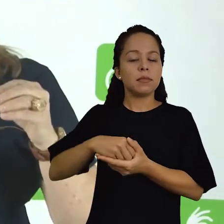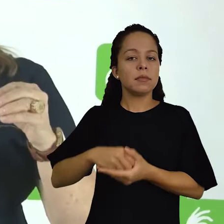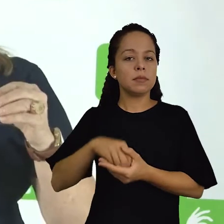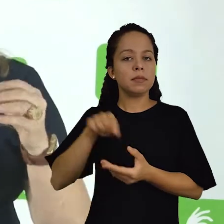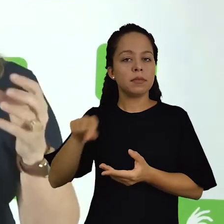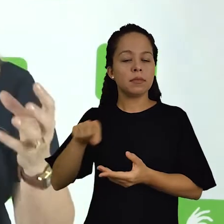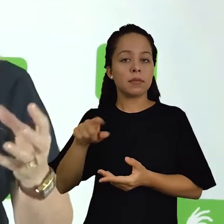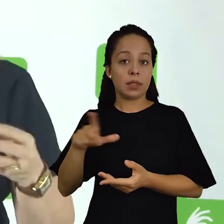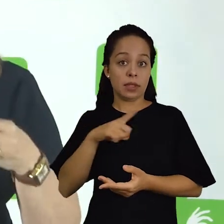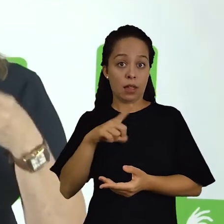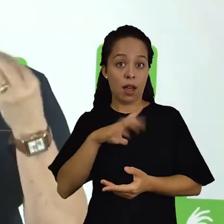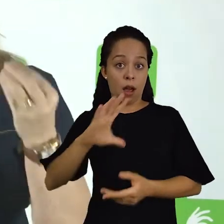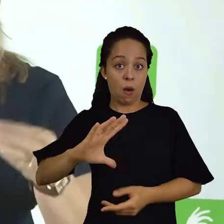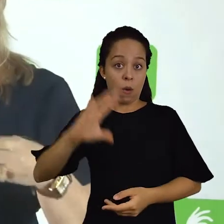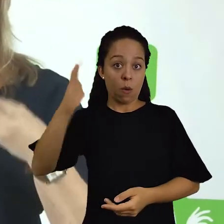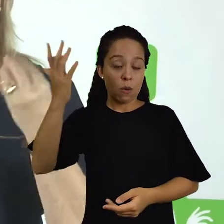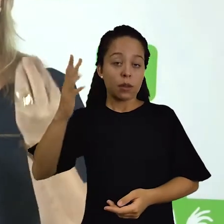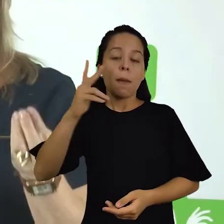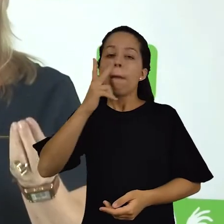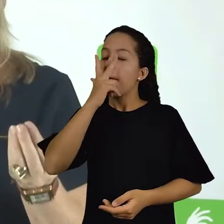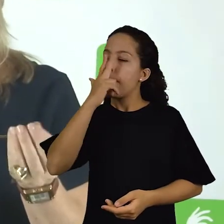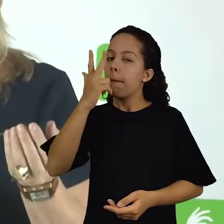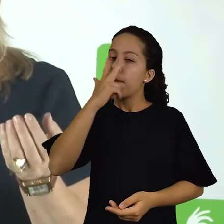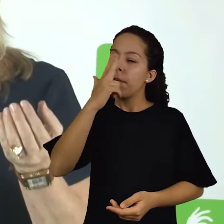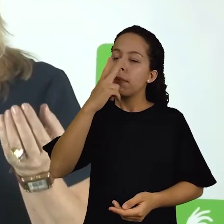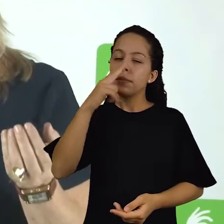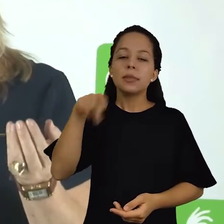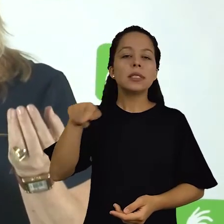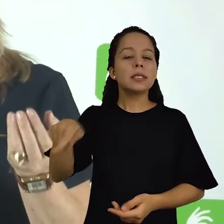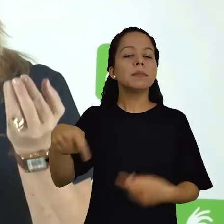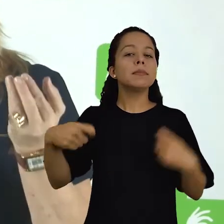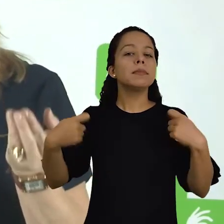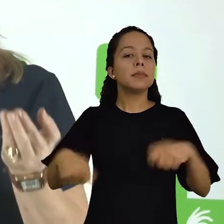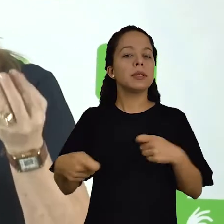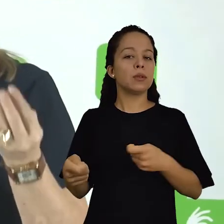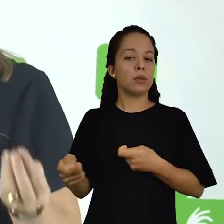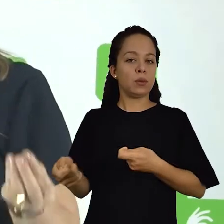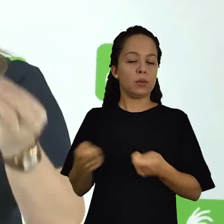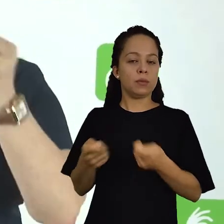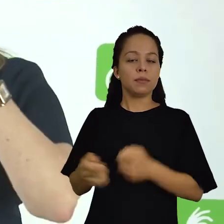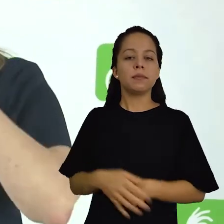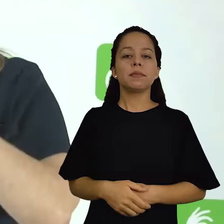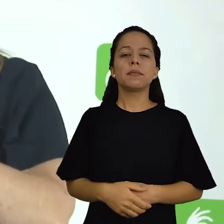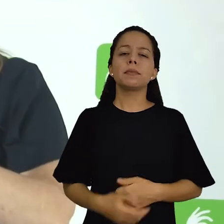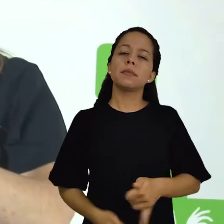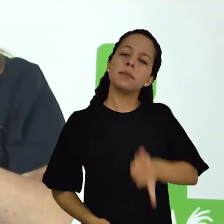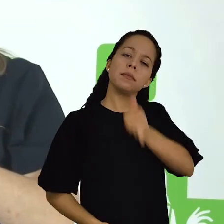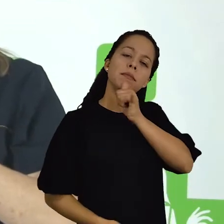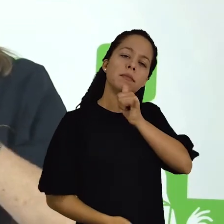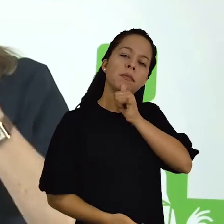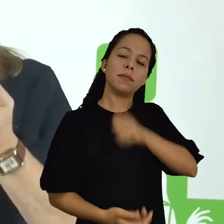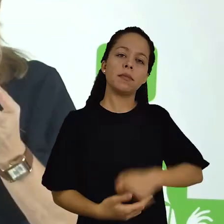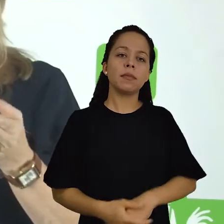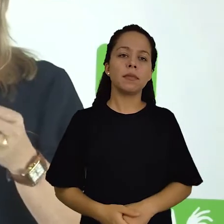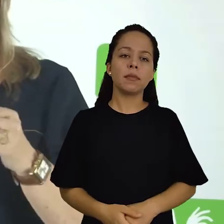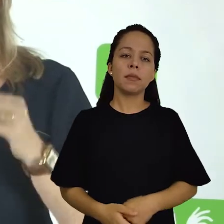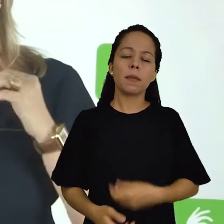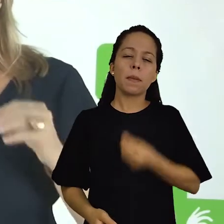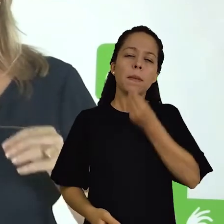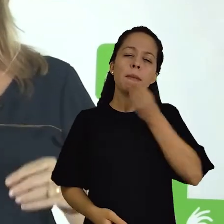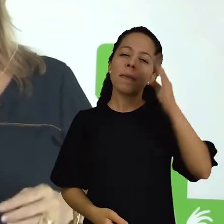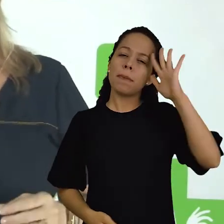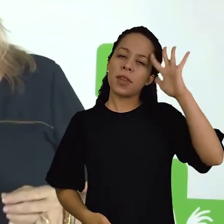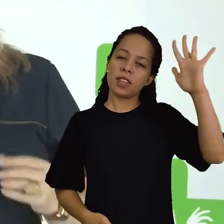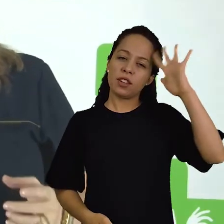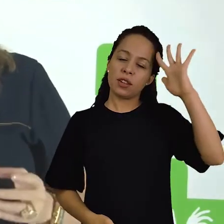com esses fatos como se eles fossem submetidos a controles. Por exemplo,